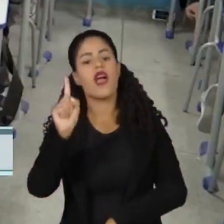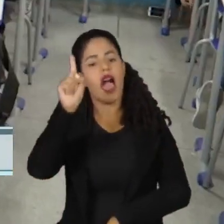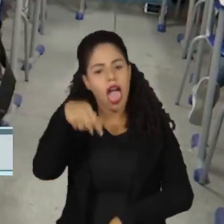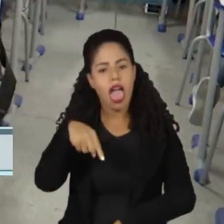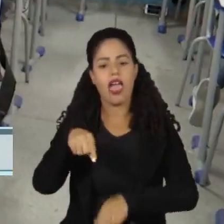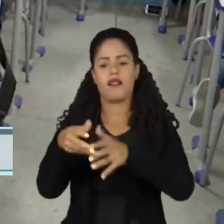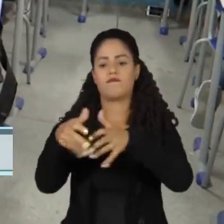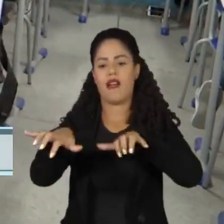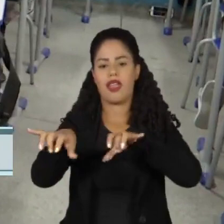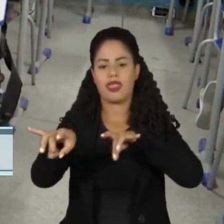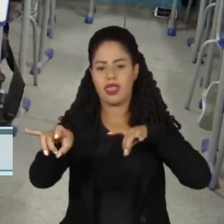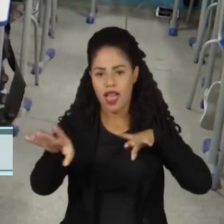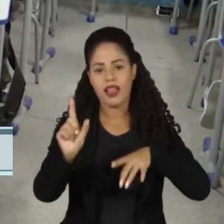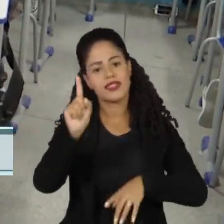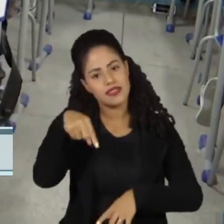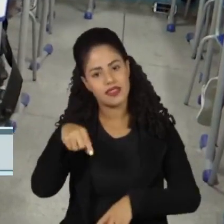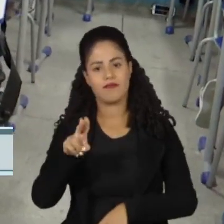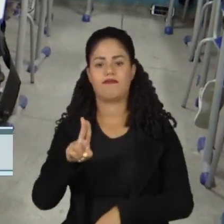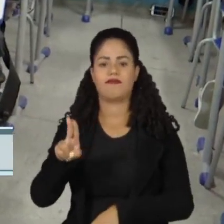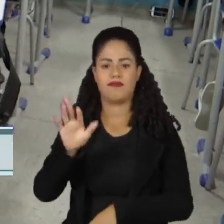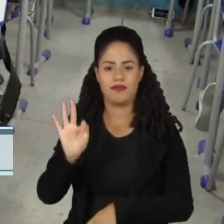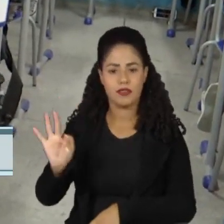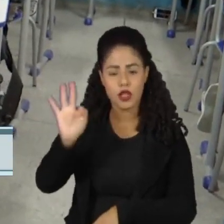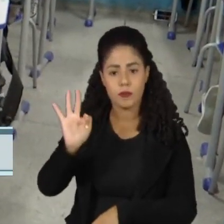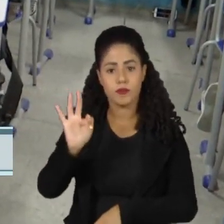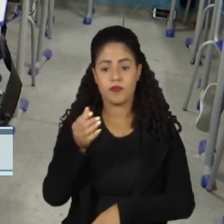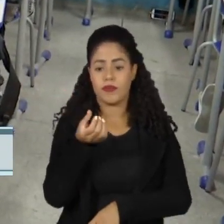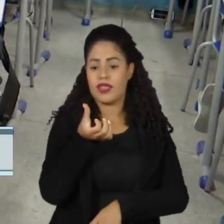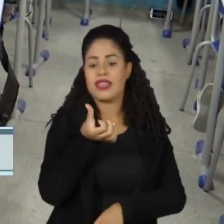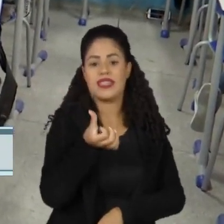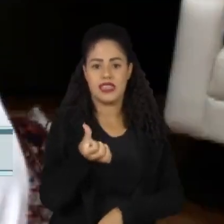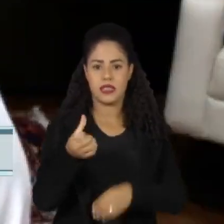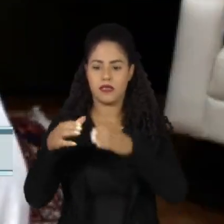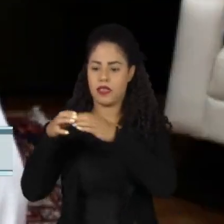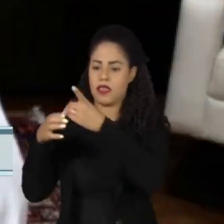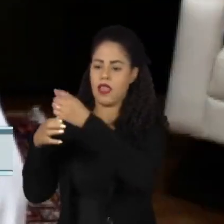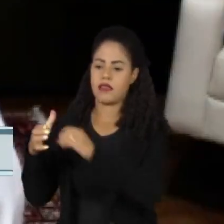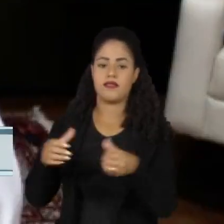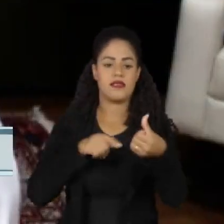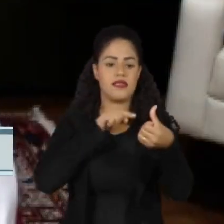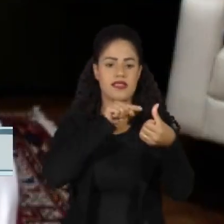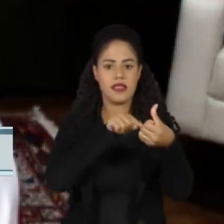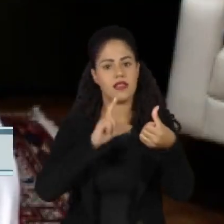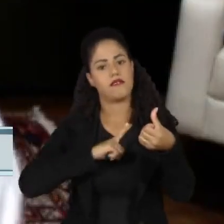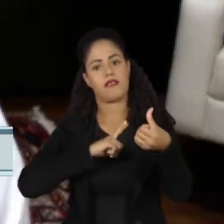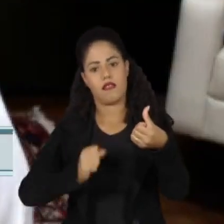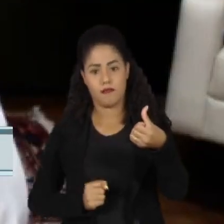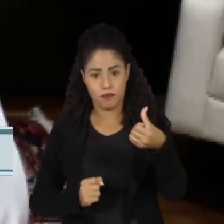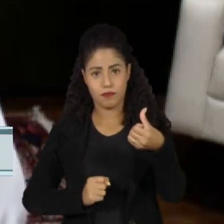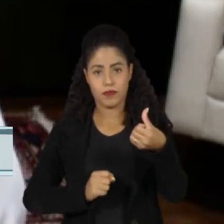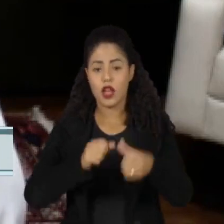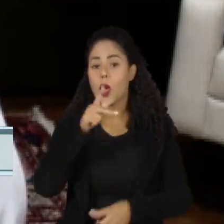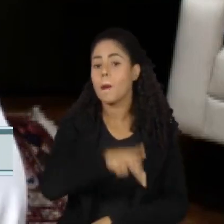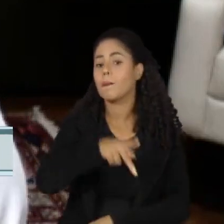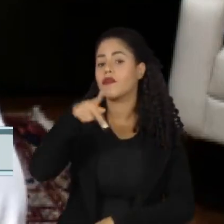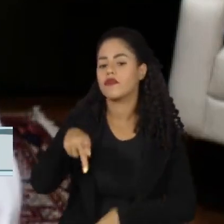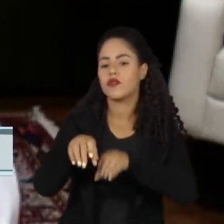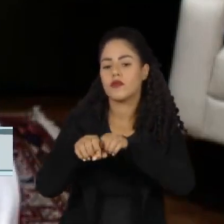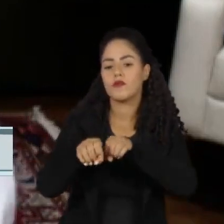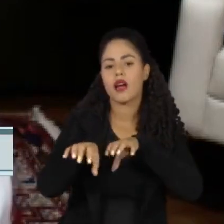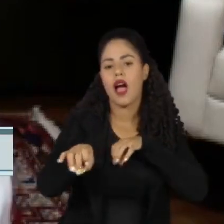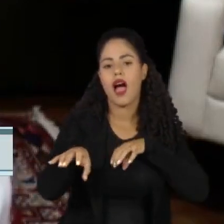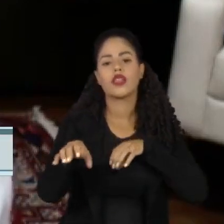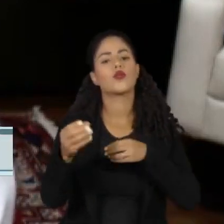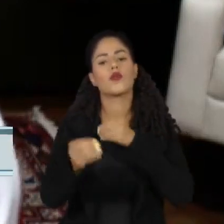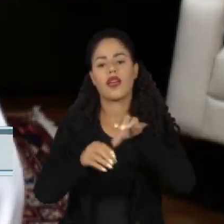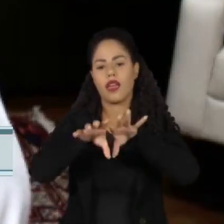professores de faculdades à distância. São seis em cada dez. Os professores têm que ter uma formação híbrida. Isso é que é